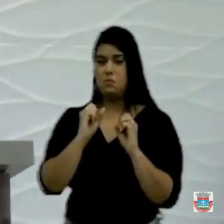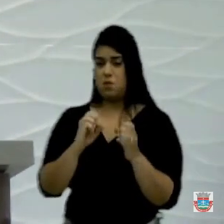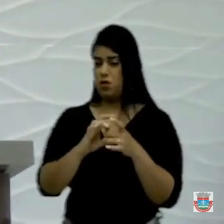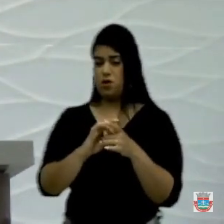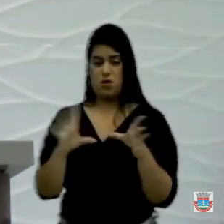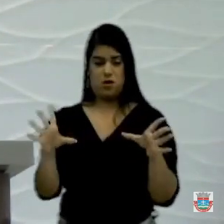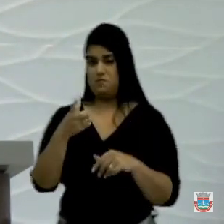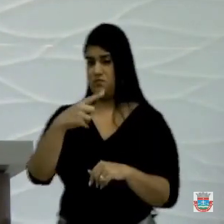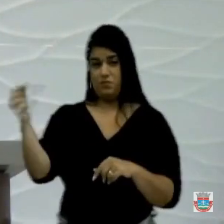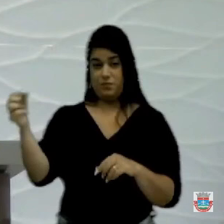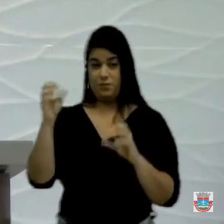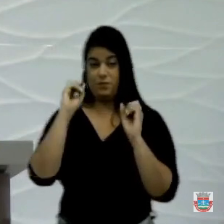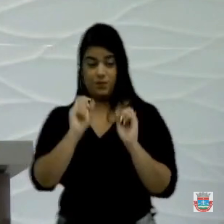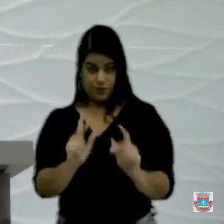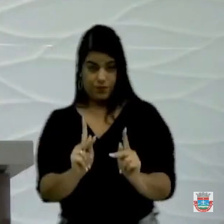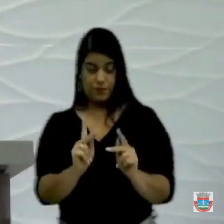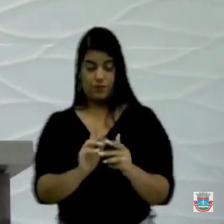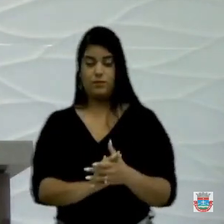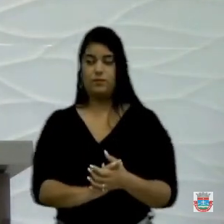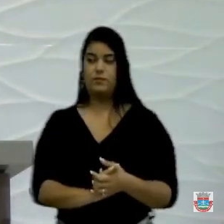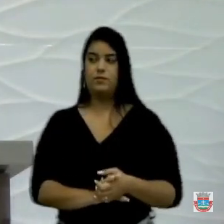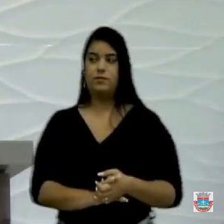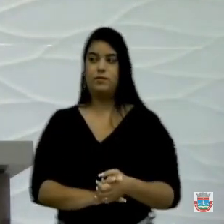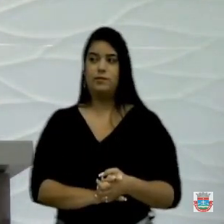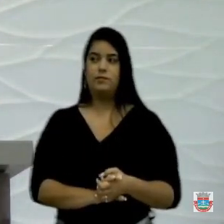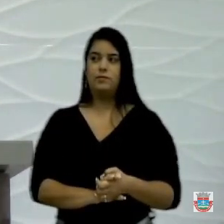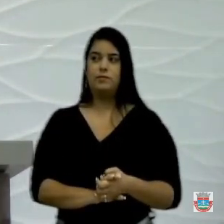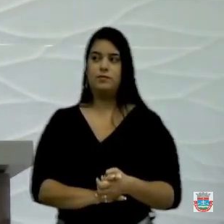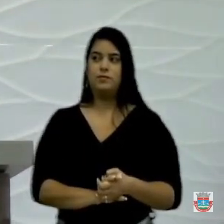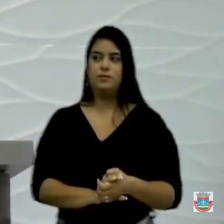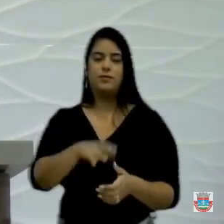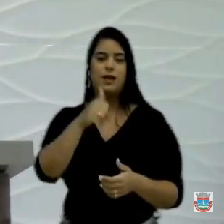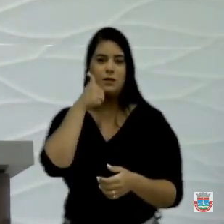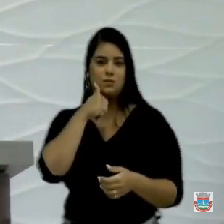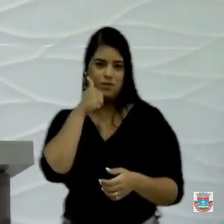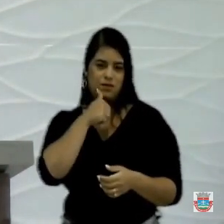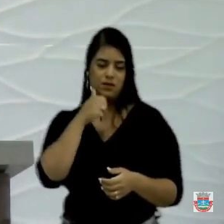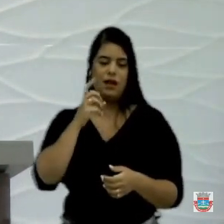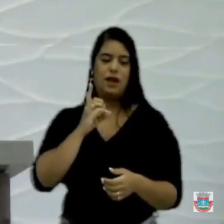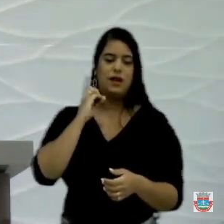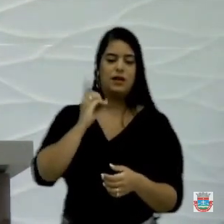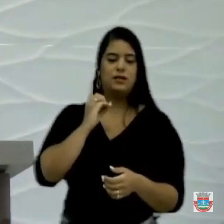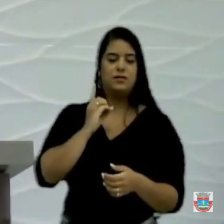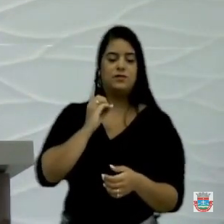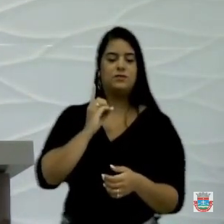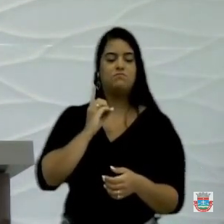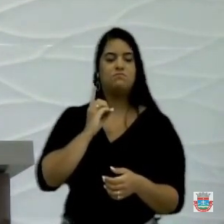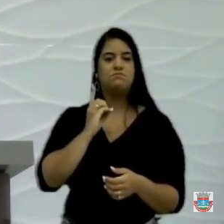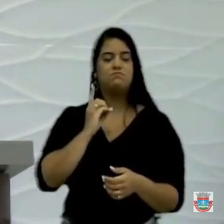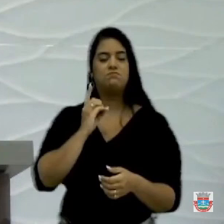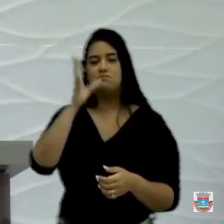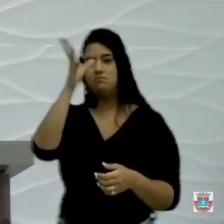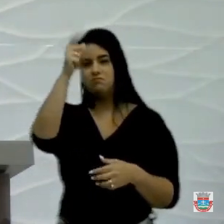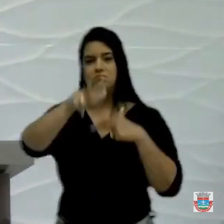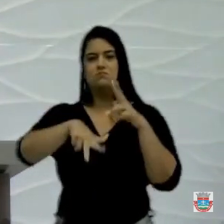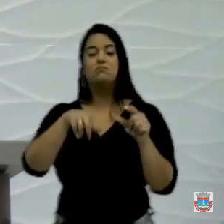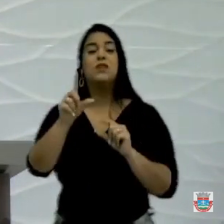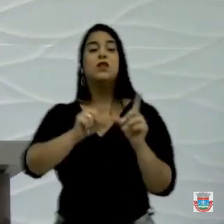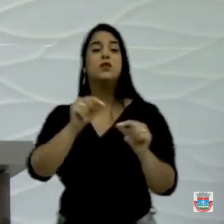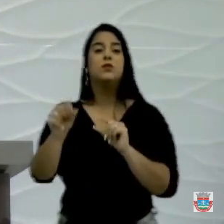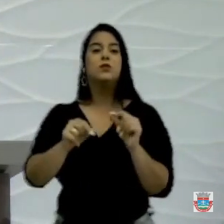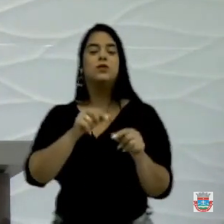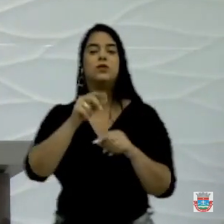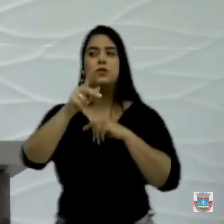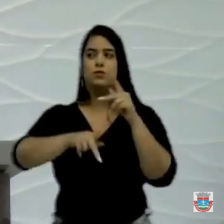retirar. Está certo? Ela é a nossa deputada de São Bento do Una, foi eleita pelo povo,